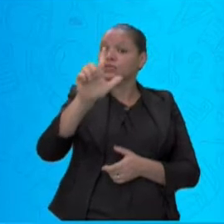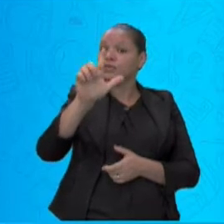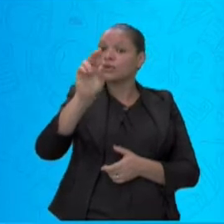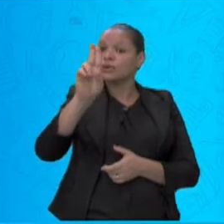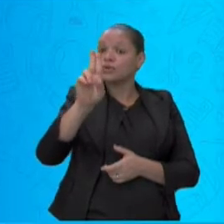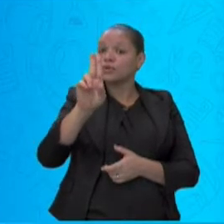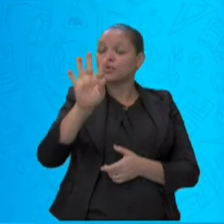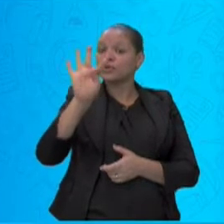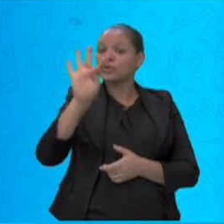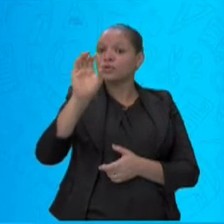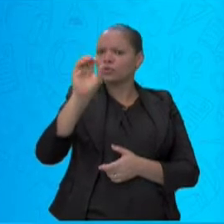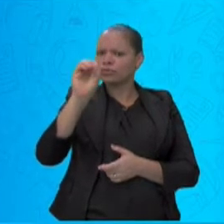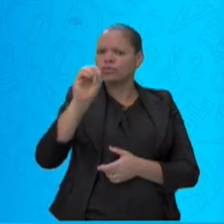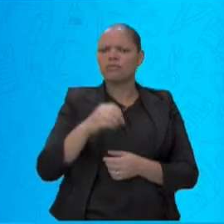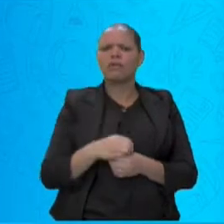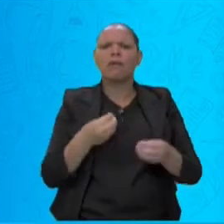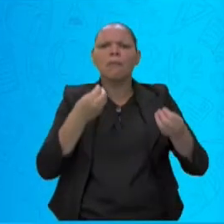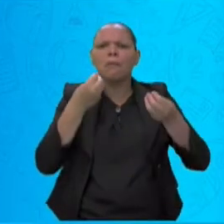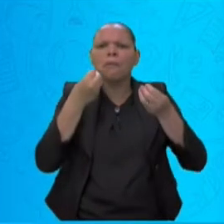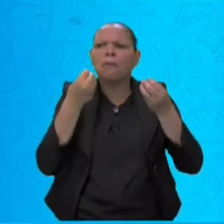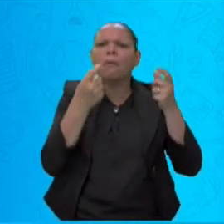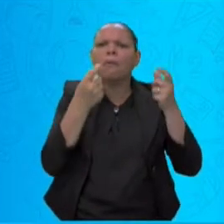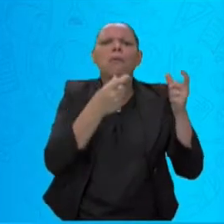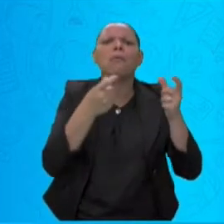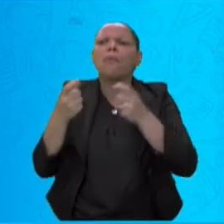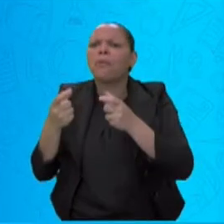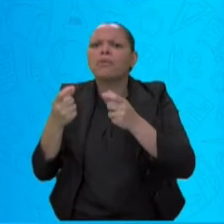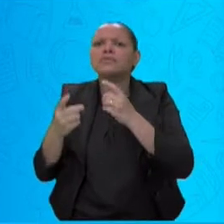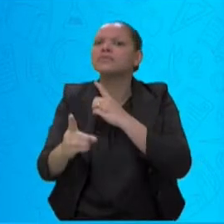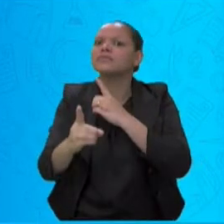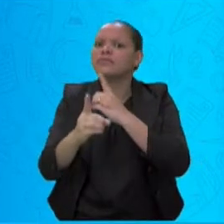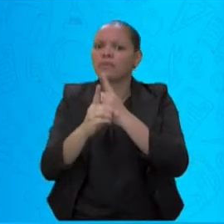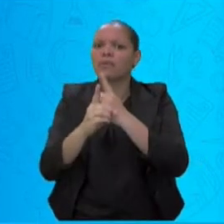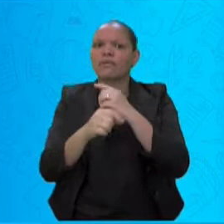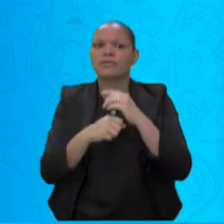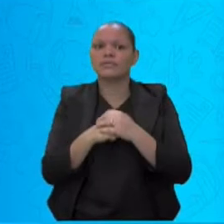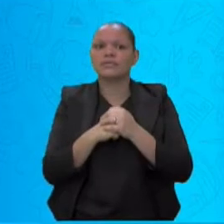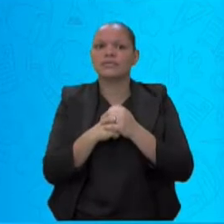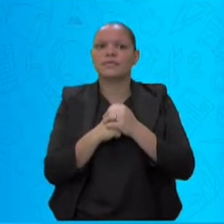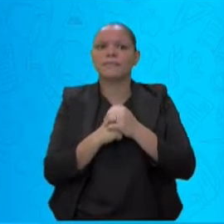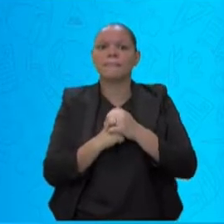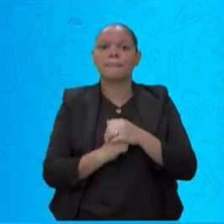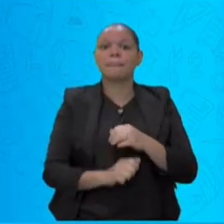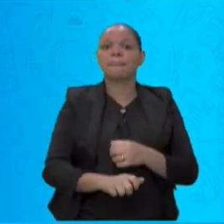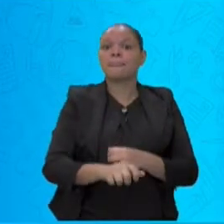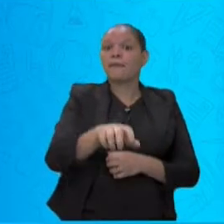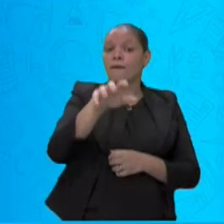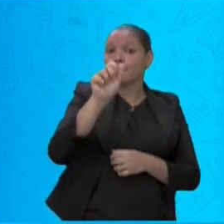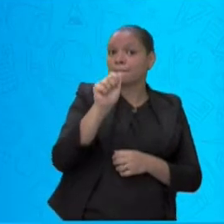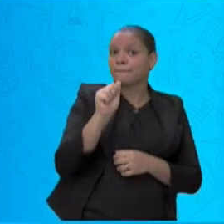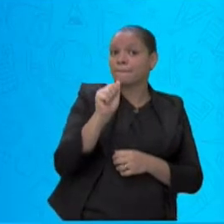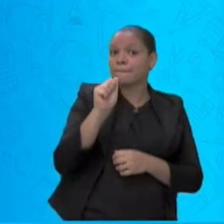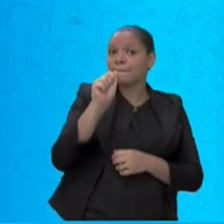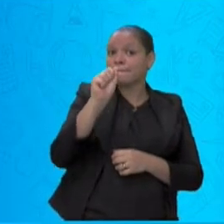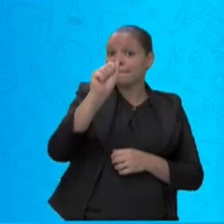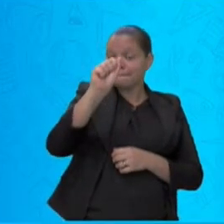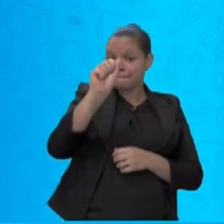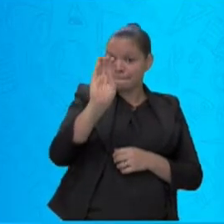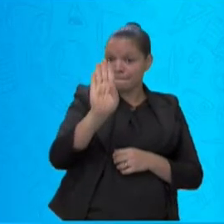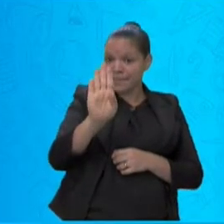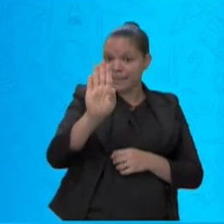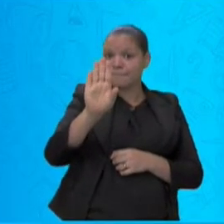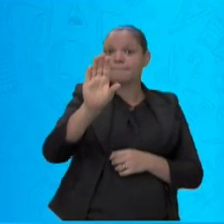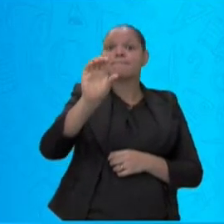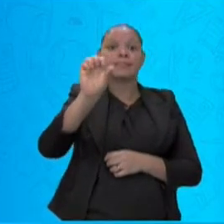Muito bem, ele está aqui, ó. E vamos separar. Como a gente separa a palavra absoluto? Bom,